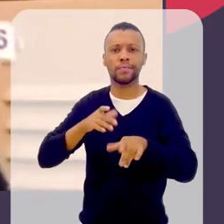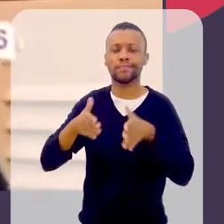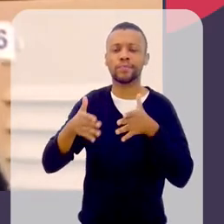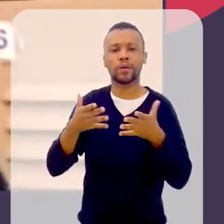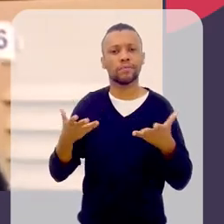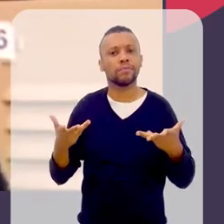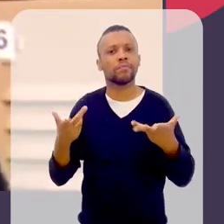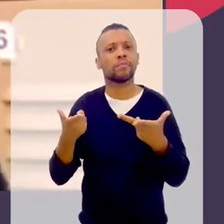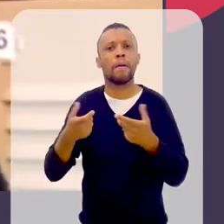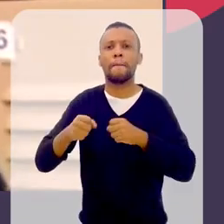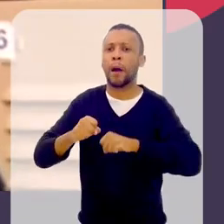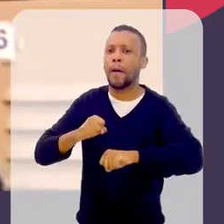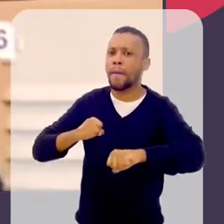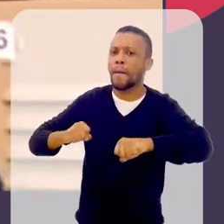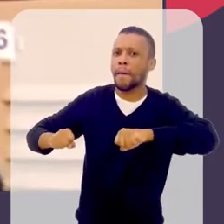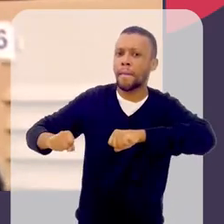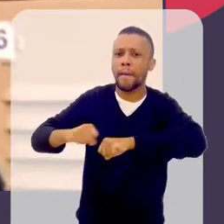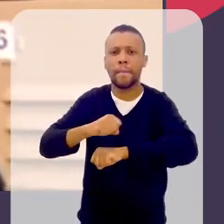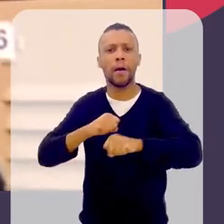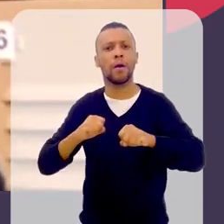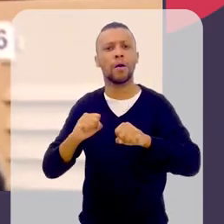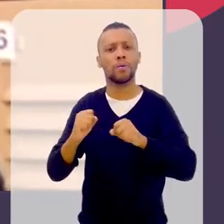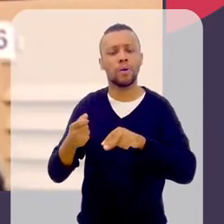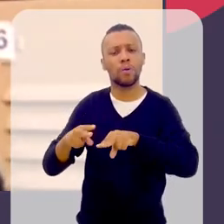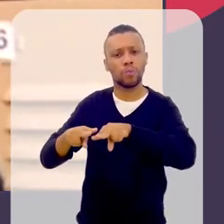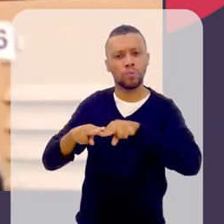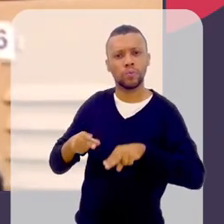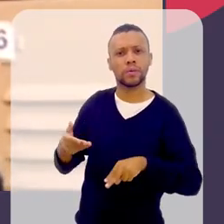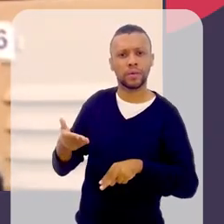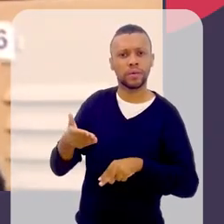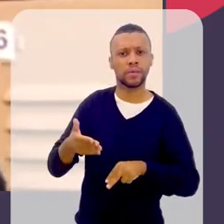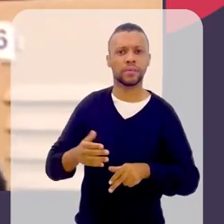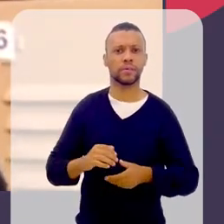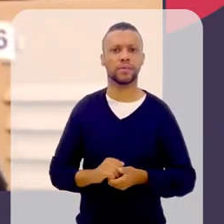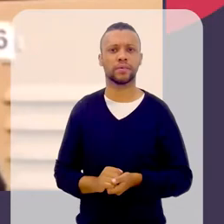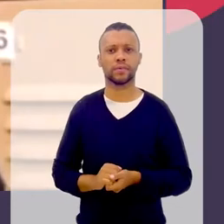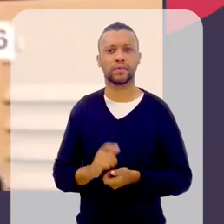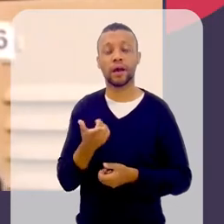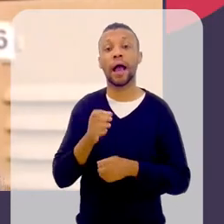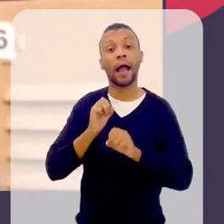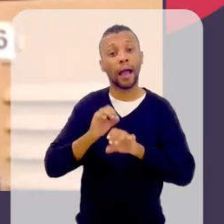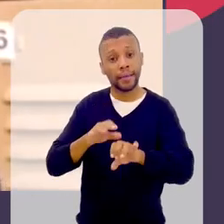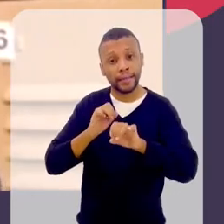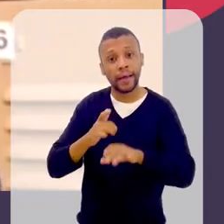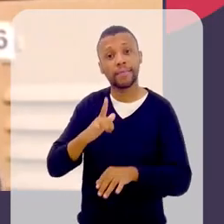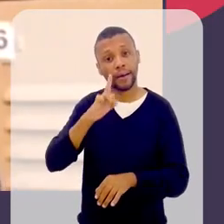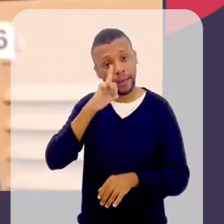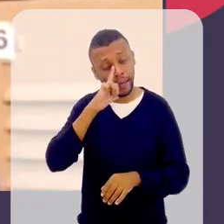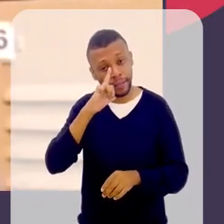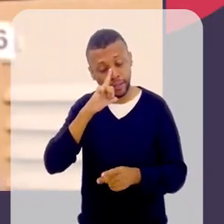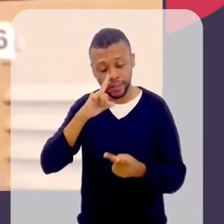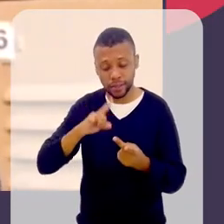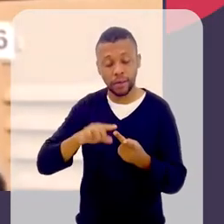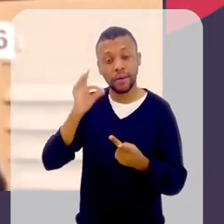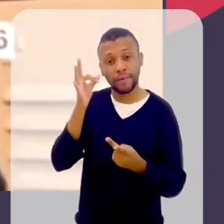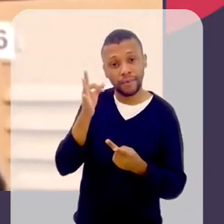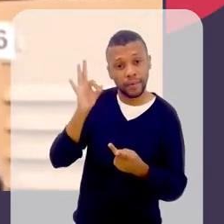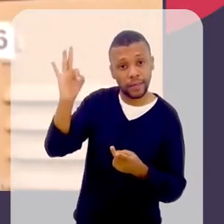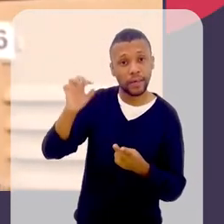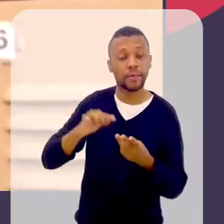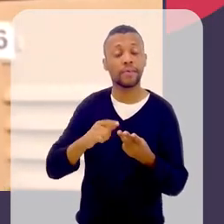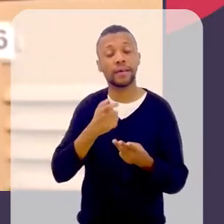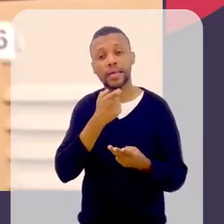que a Anísia é revolucionária por esses motivos. E ela não só ensinava a ler, ela ensinava latim, ela ensinava francês, ela